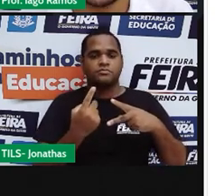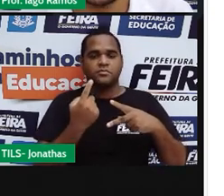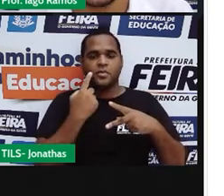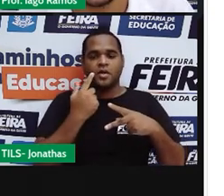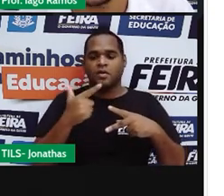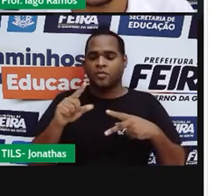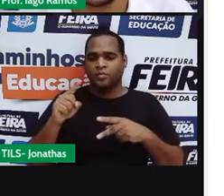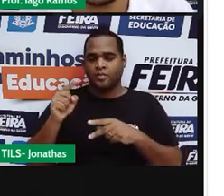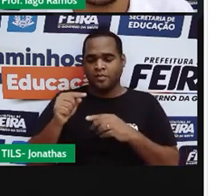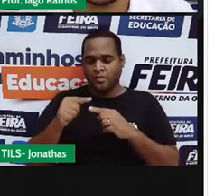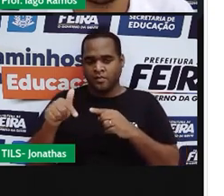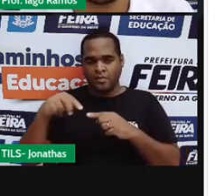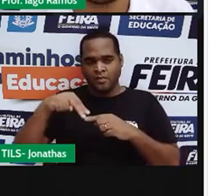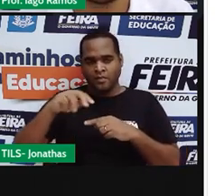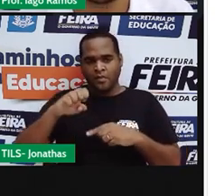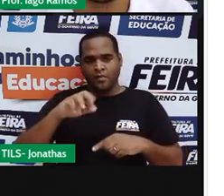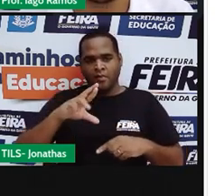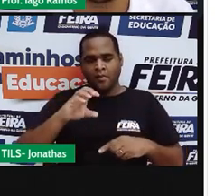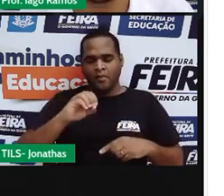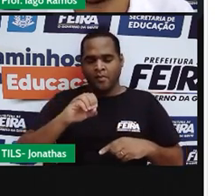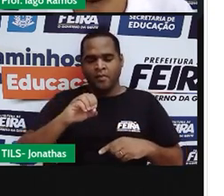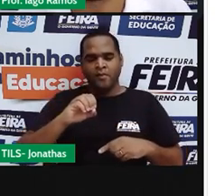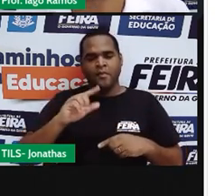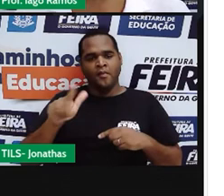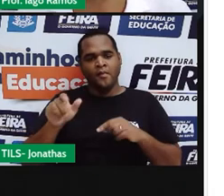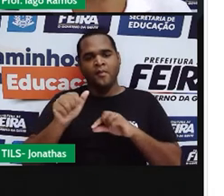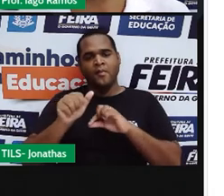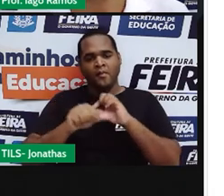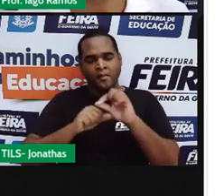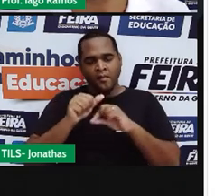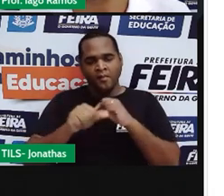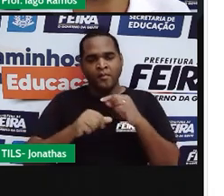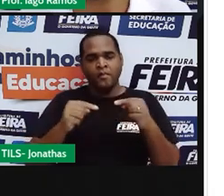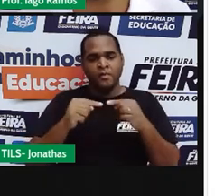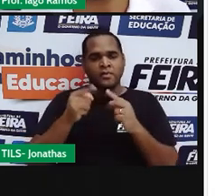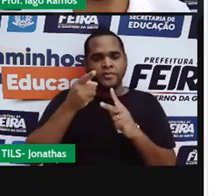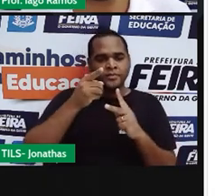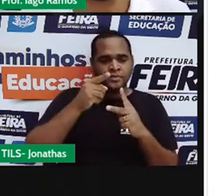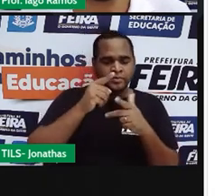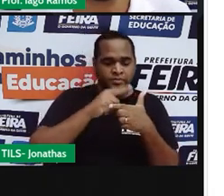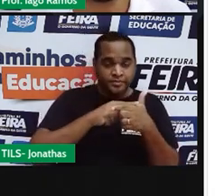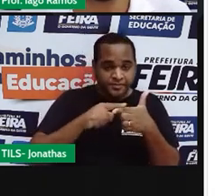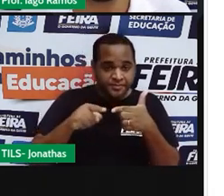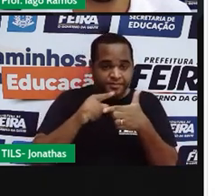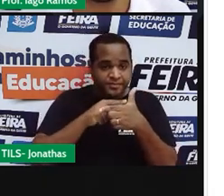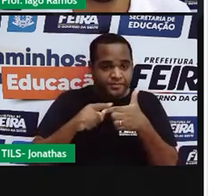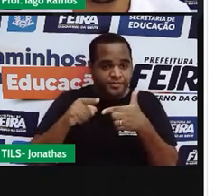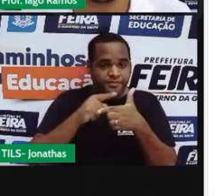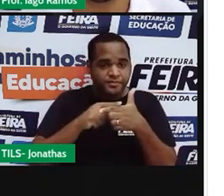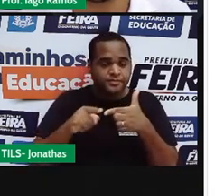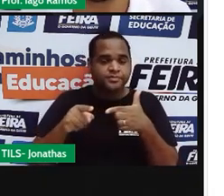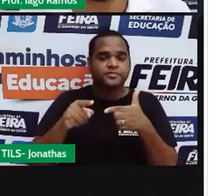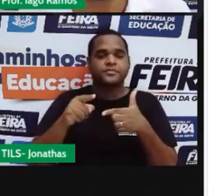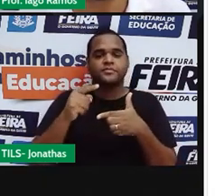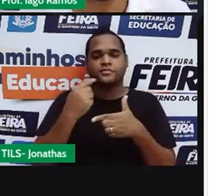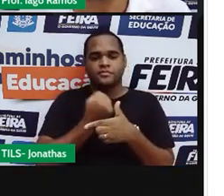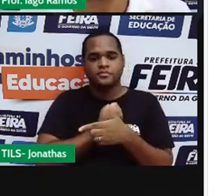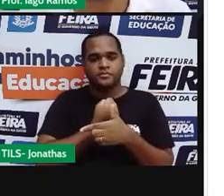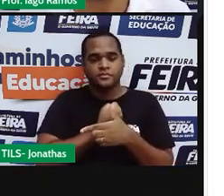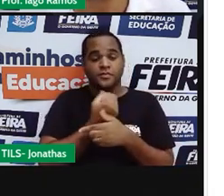Numerador dividido por denominador. então a gente vai fazer um dividido por dois.